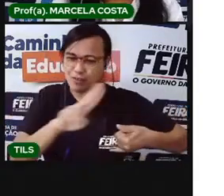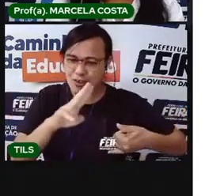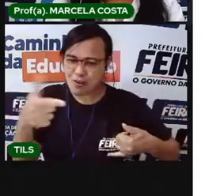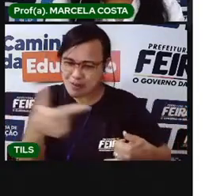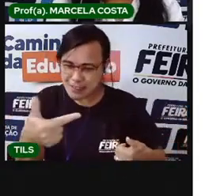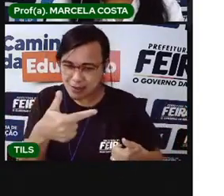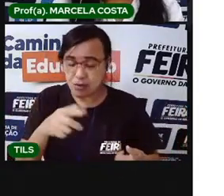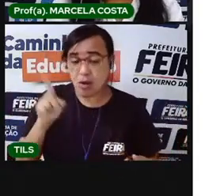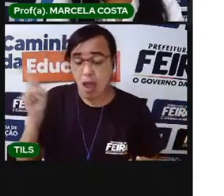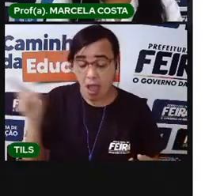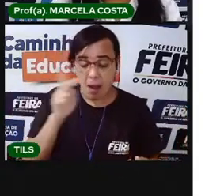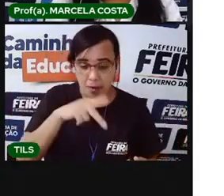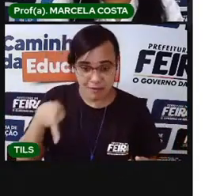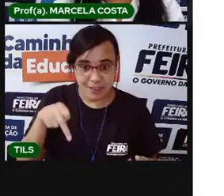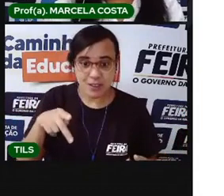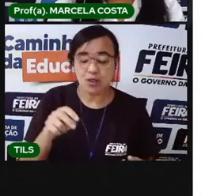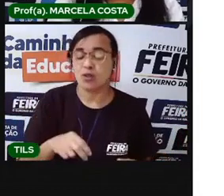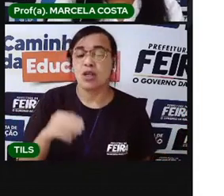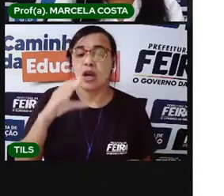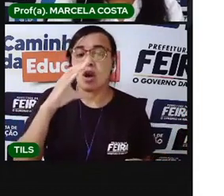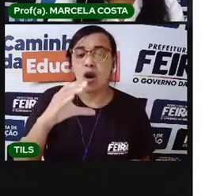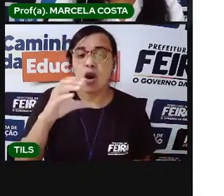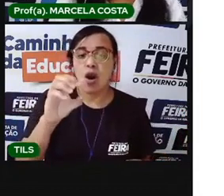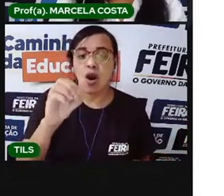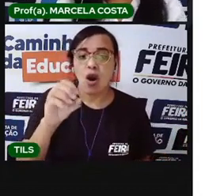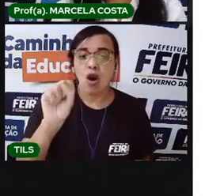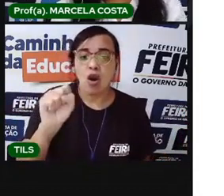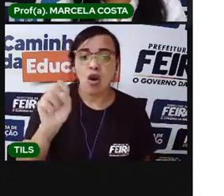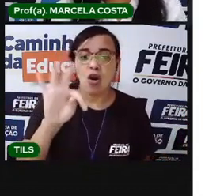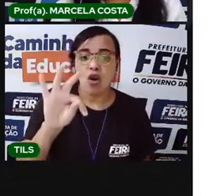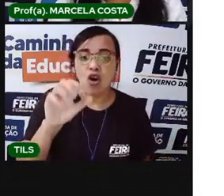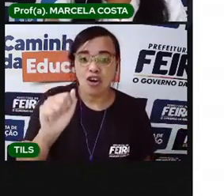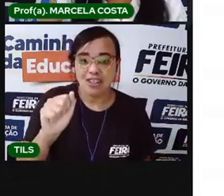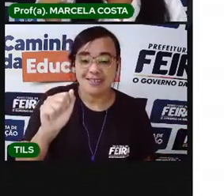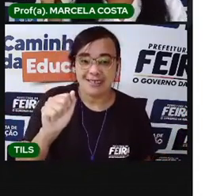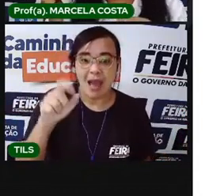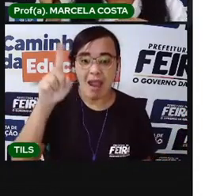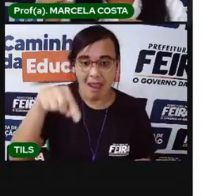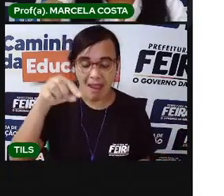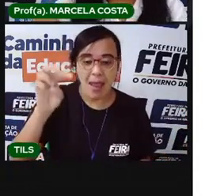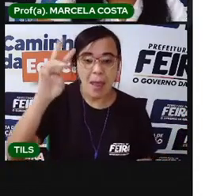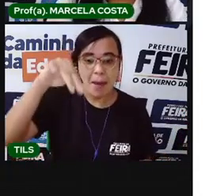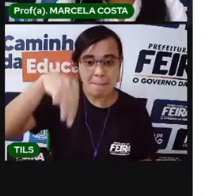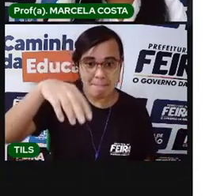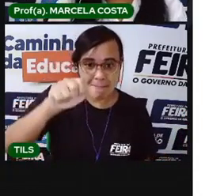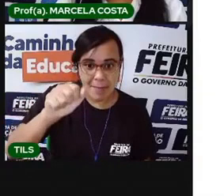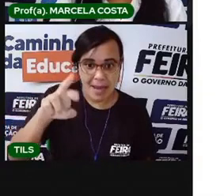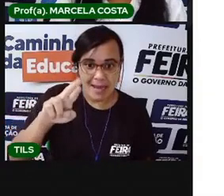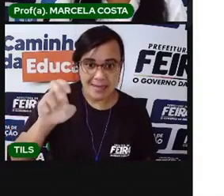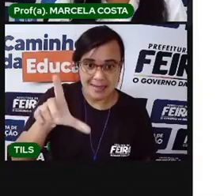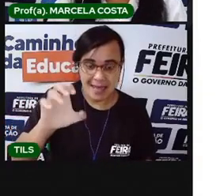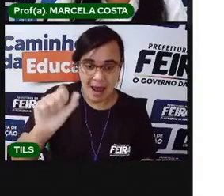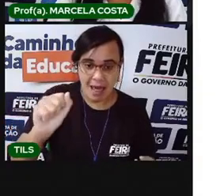me chamo e me identifico com uma cela Costa. Esse sobrenome, Costa,